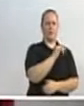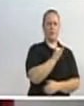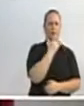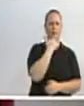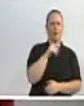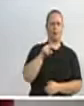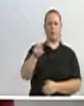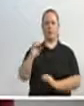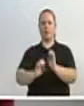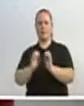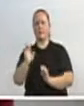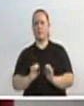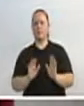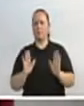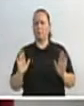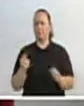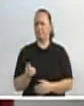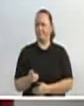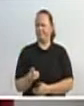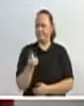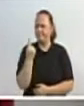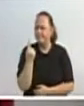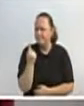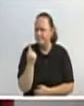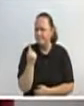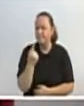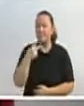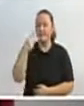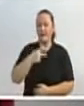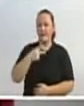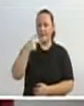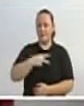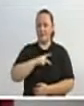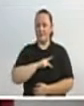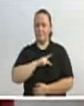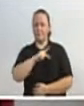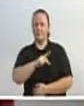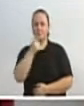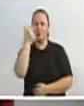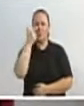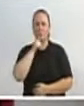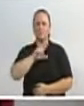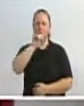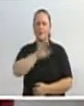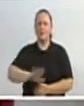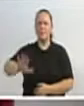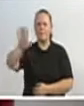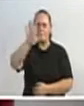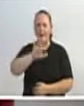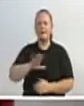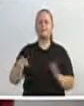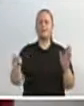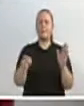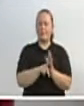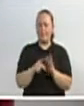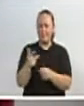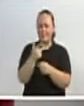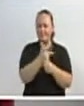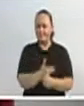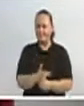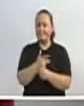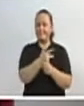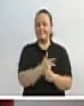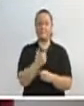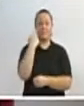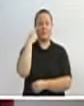Estranho que o vice-prefeito acaba de conseguir margem do circuito interno de TV do dia do depoimento